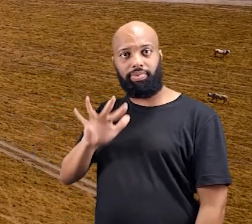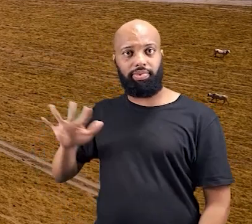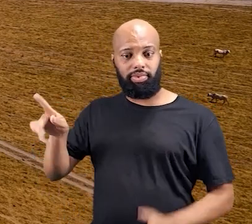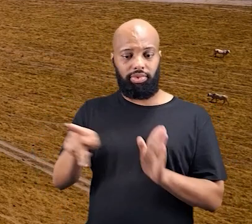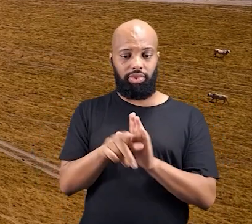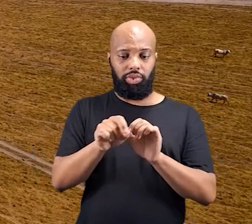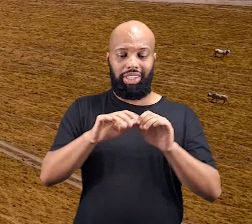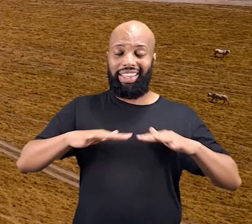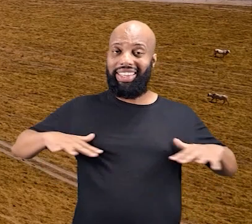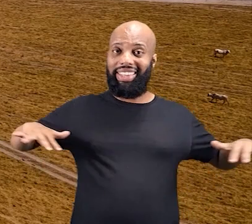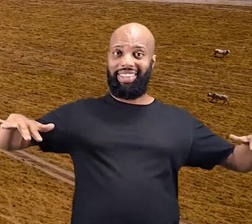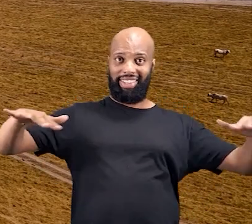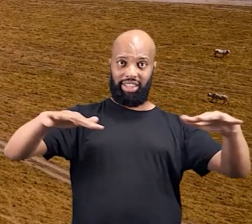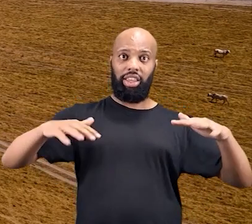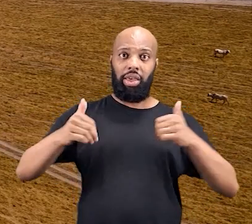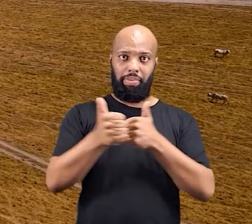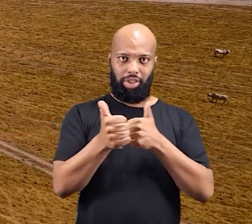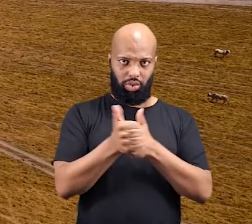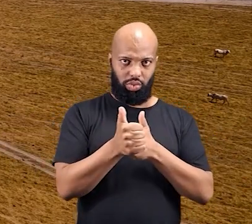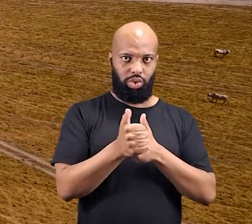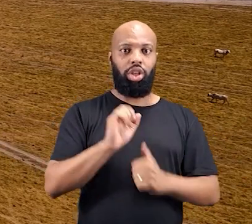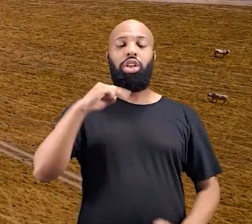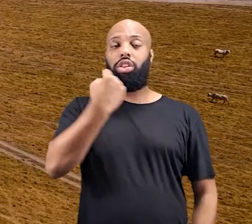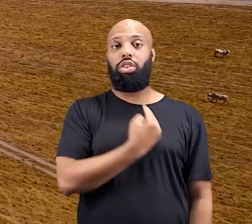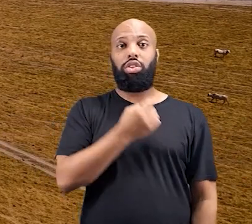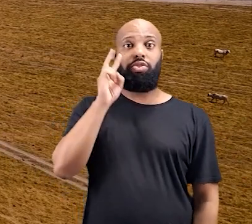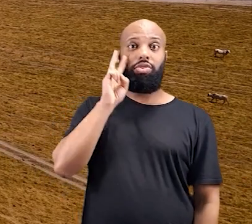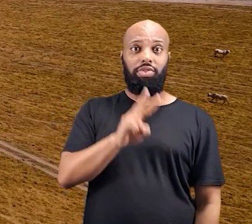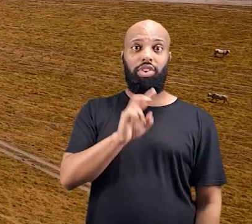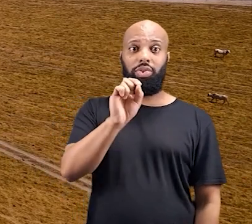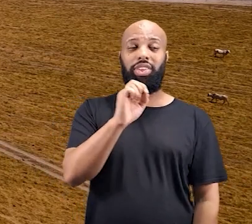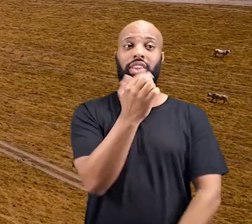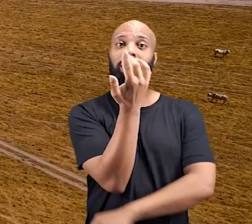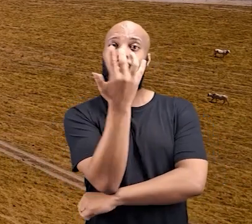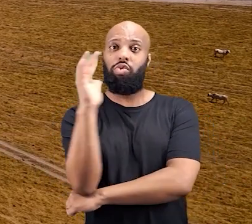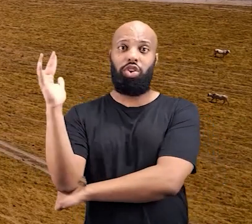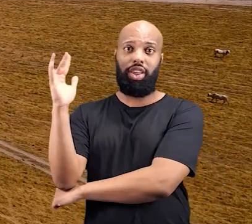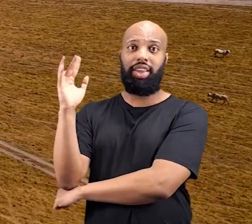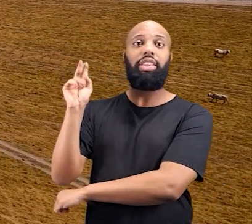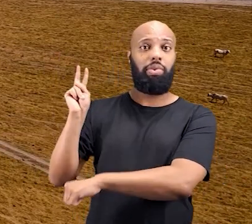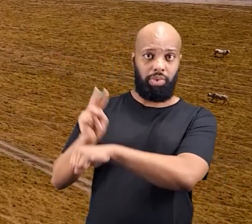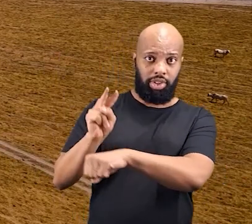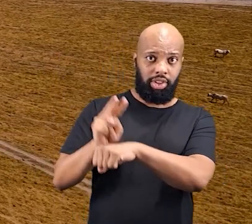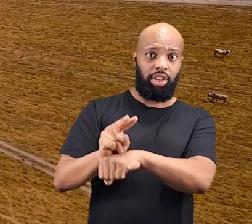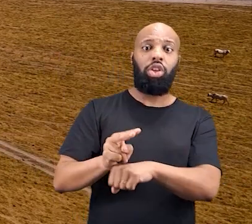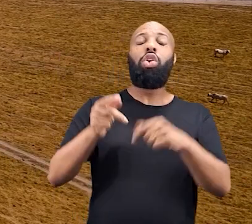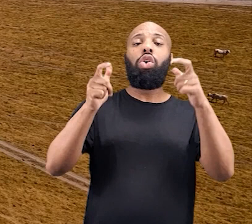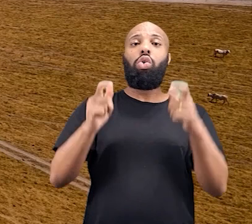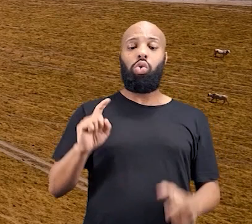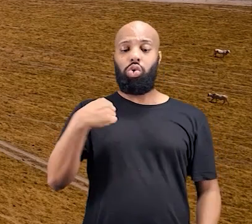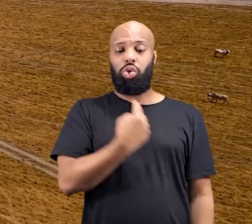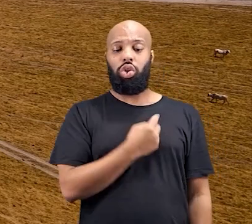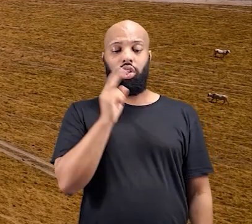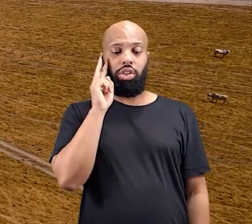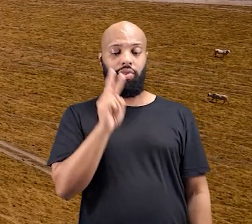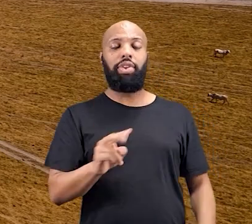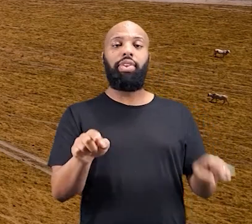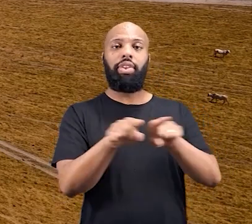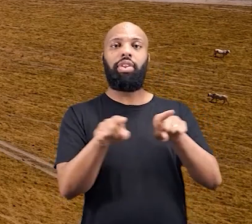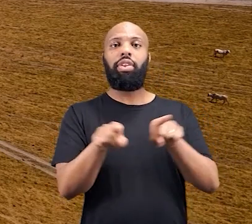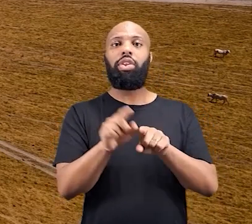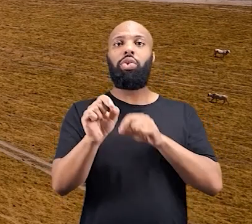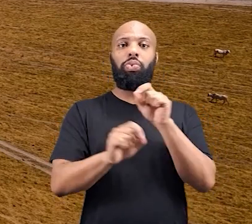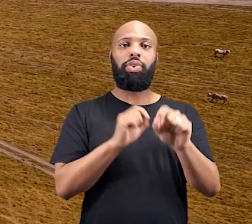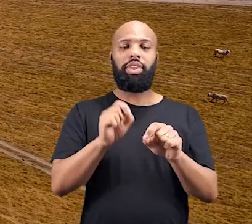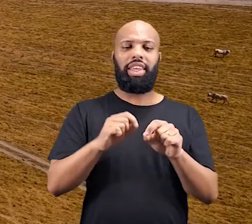entorno do território do Xinguo, onde a gente vê floresta, território protegido, e é onde a gente vê esse